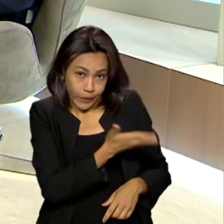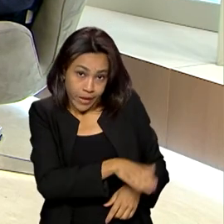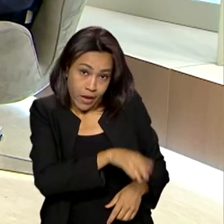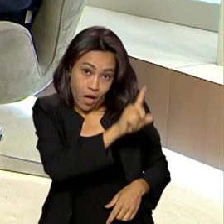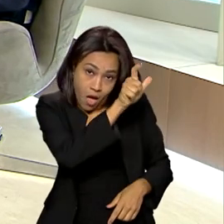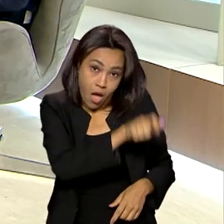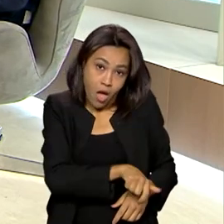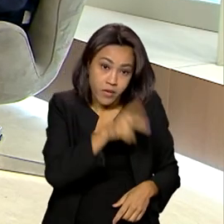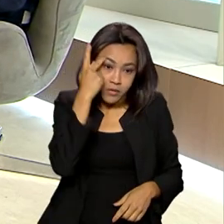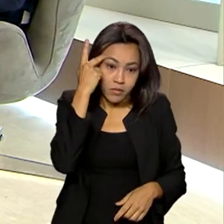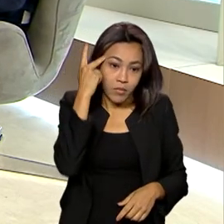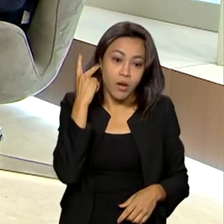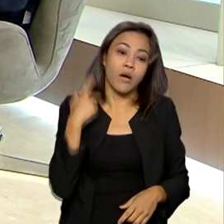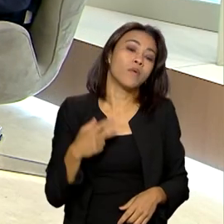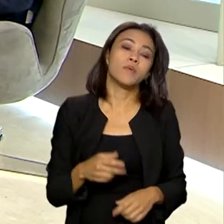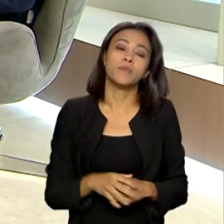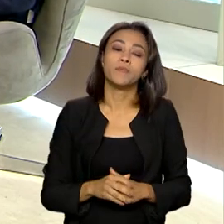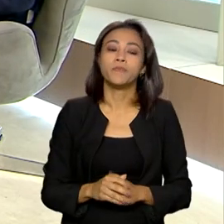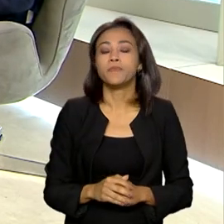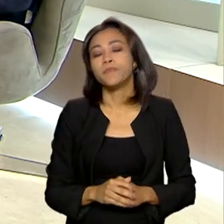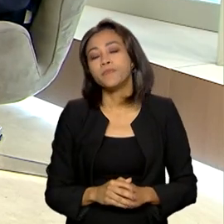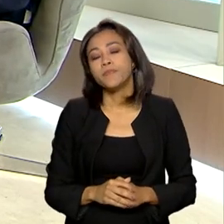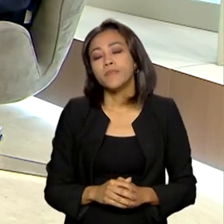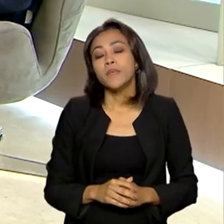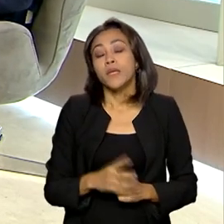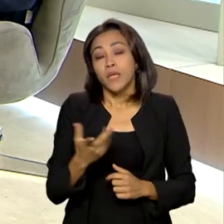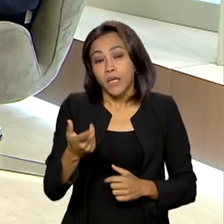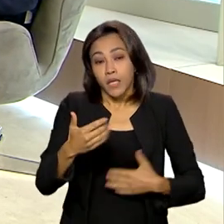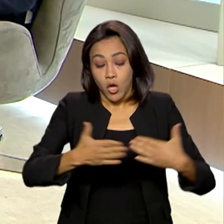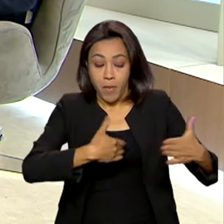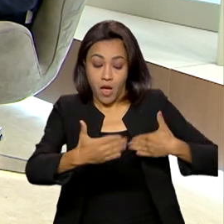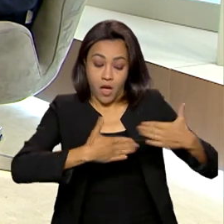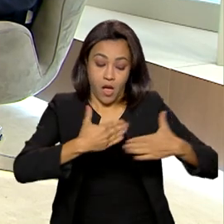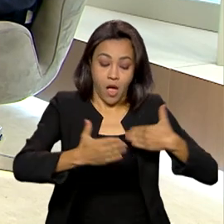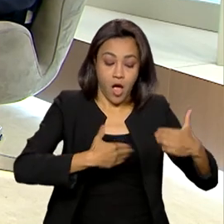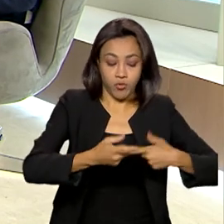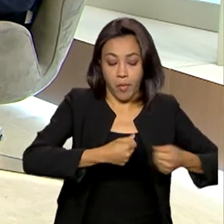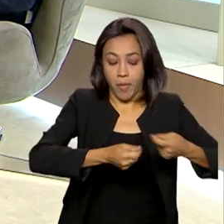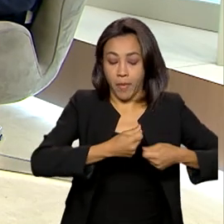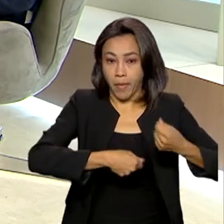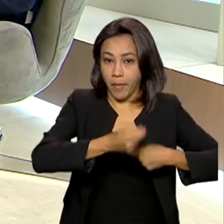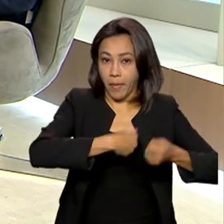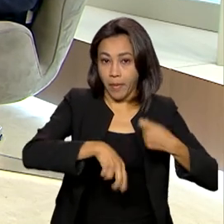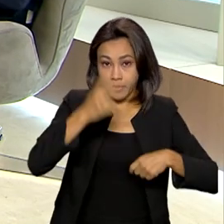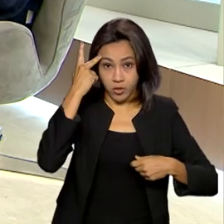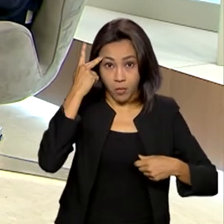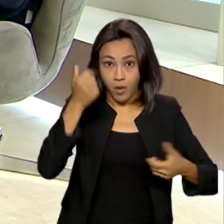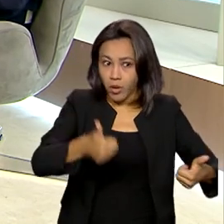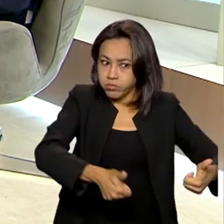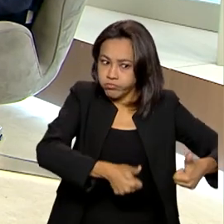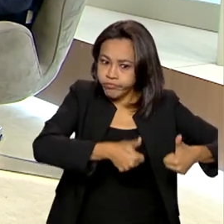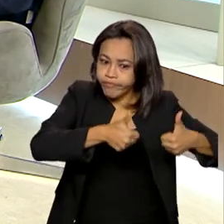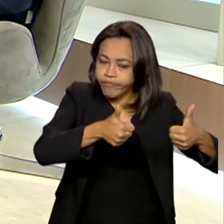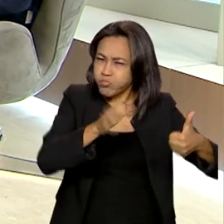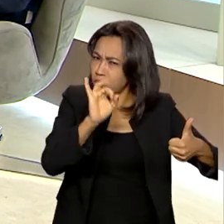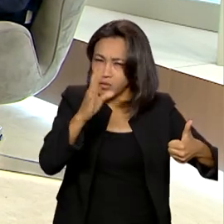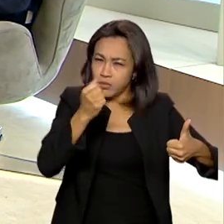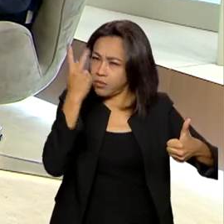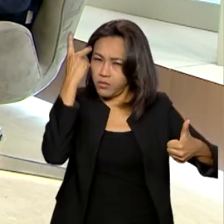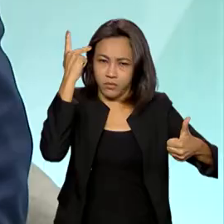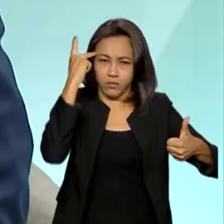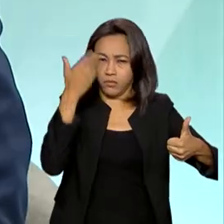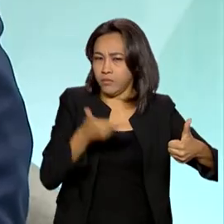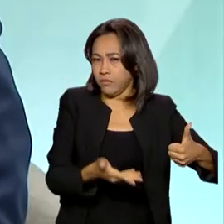Paulo. Antes do programa, né, conversa. Antes do programa. O mercado em São Paulo está extremamente aquecido. E isso não é só em São Paulo, isso é